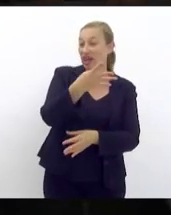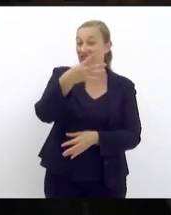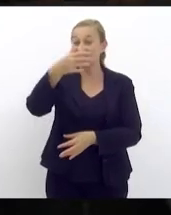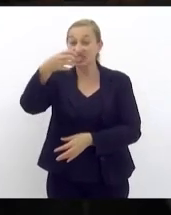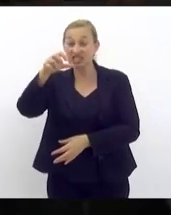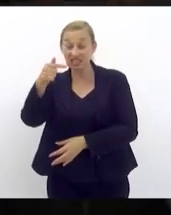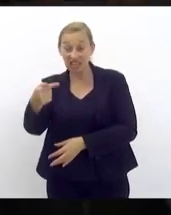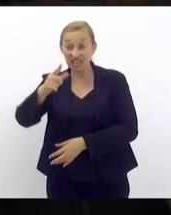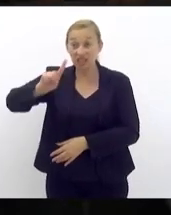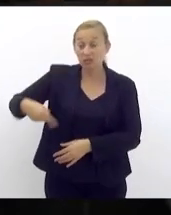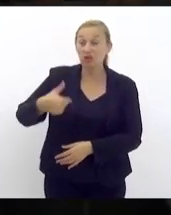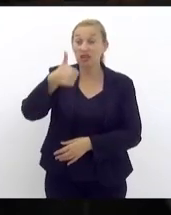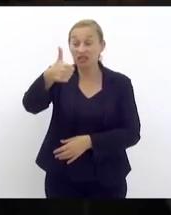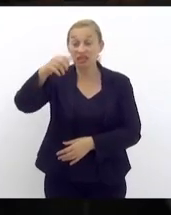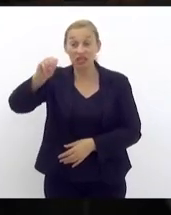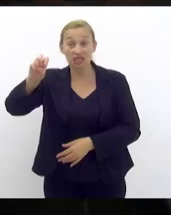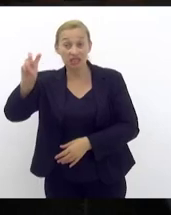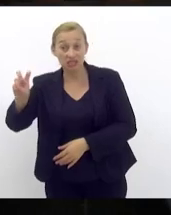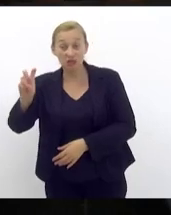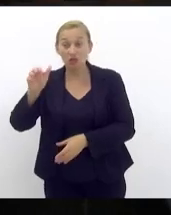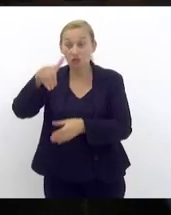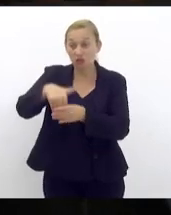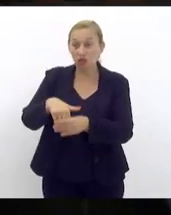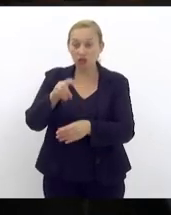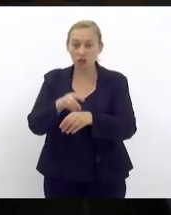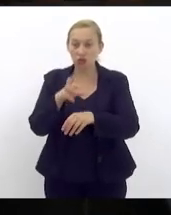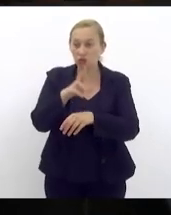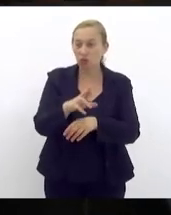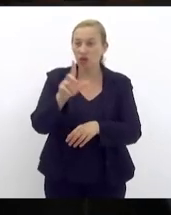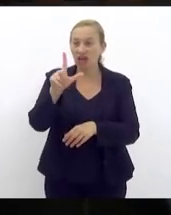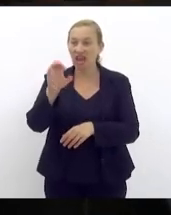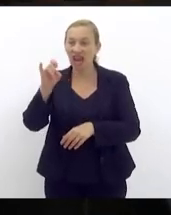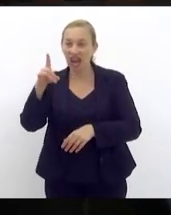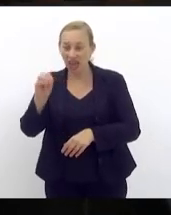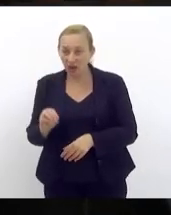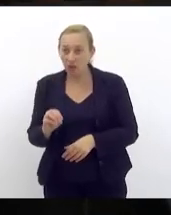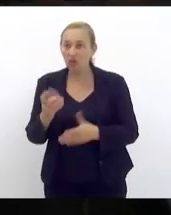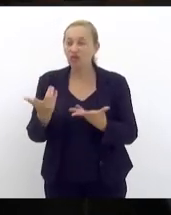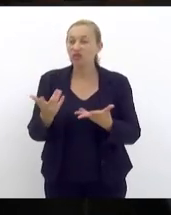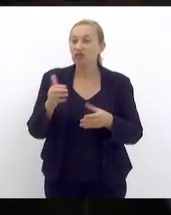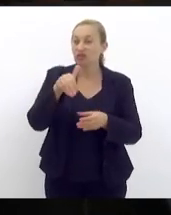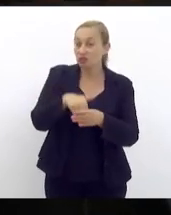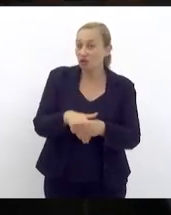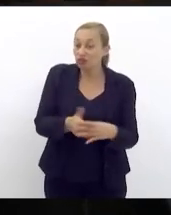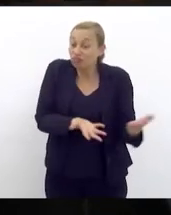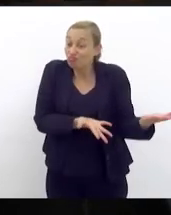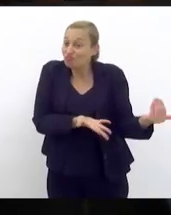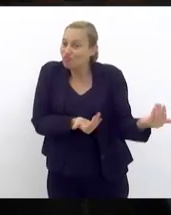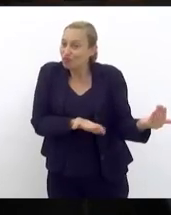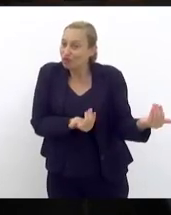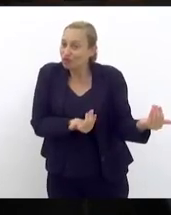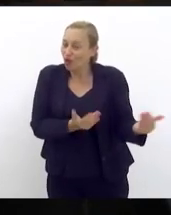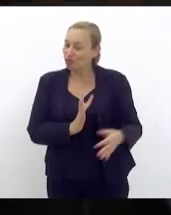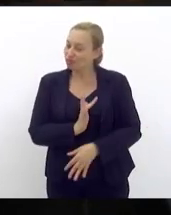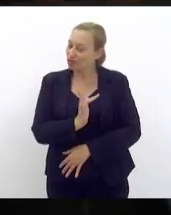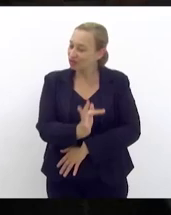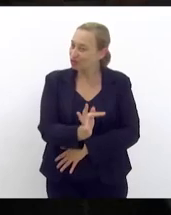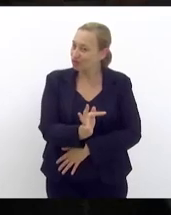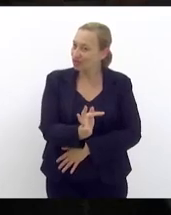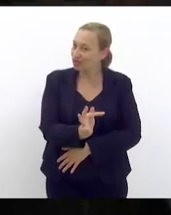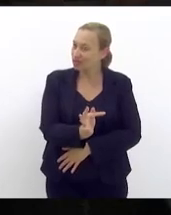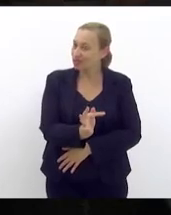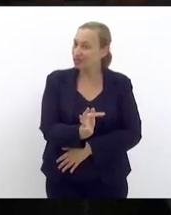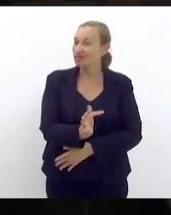.105 votos doutor Léo foi uma quantidade significativa de votos para um jovem que vem da Baixada Fluminense